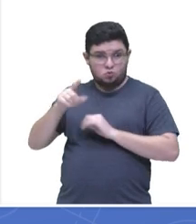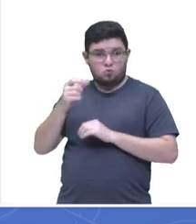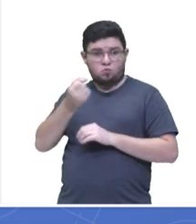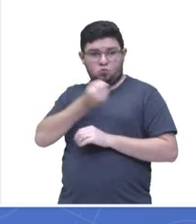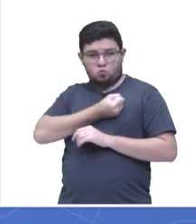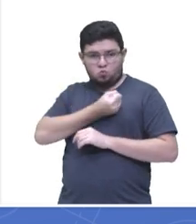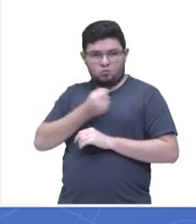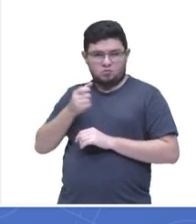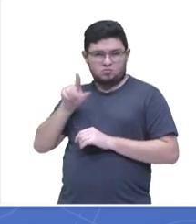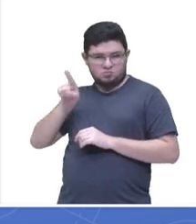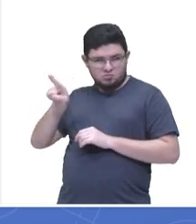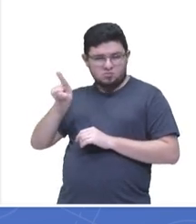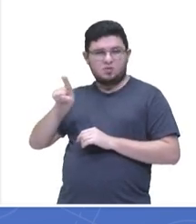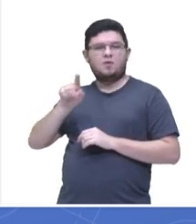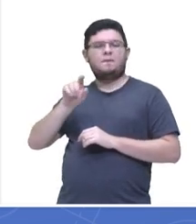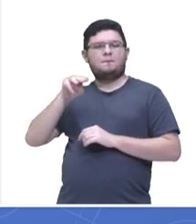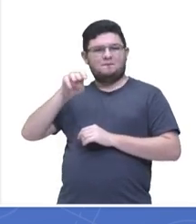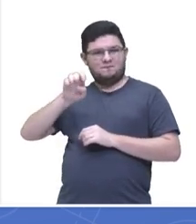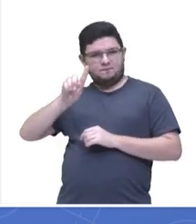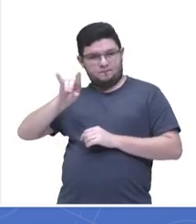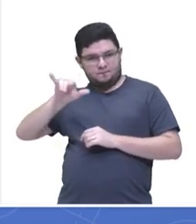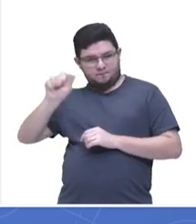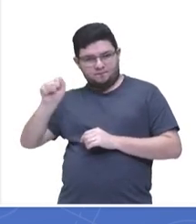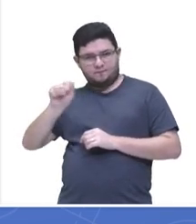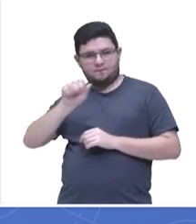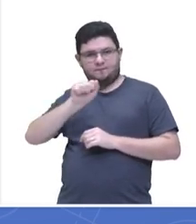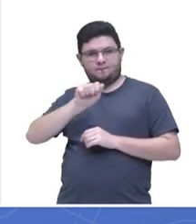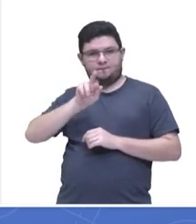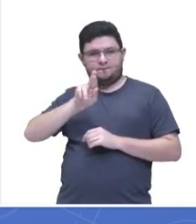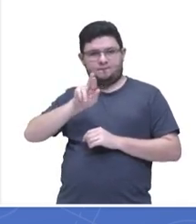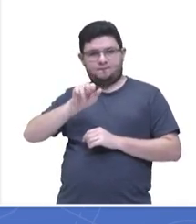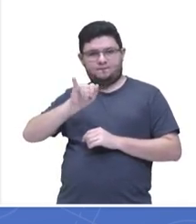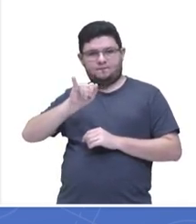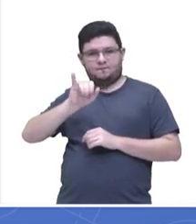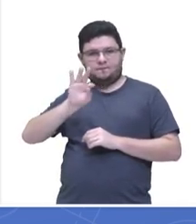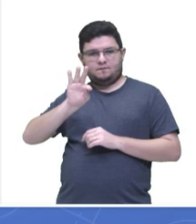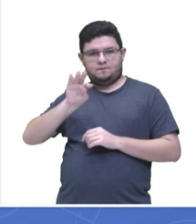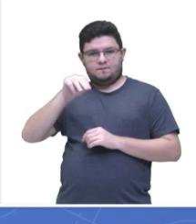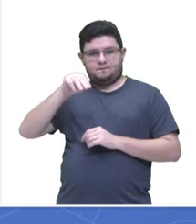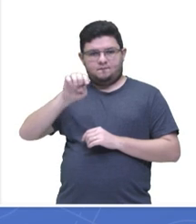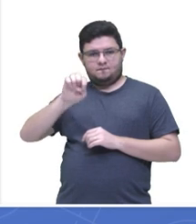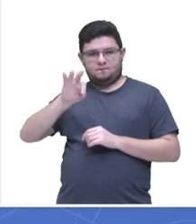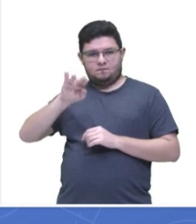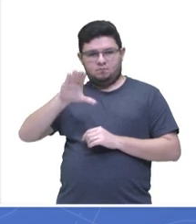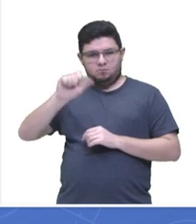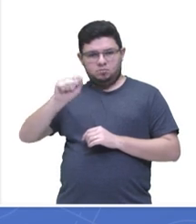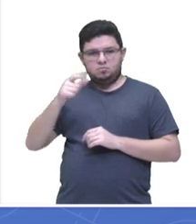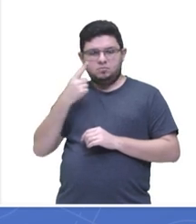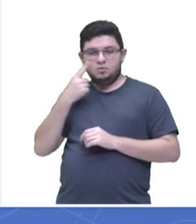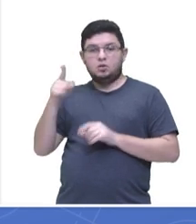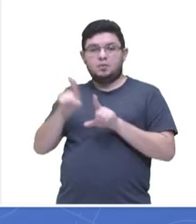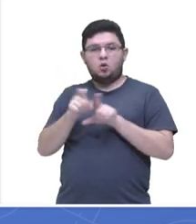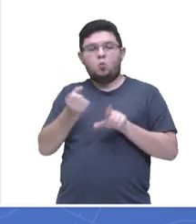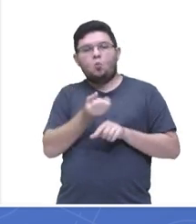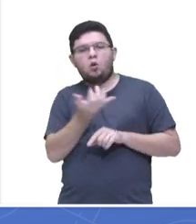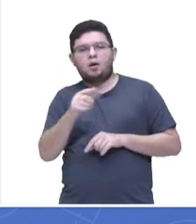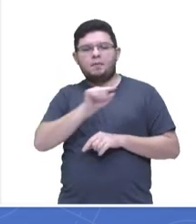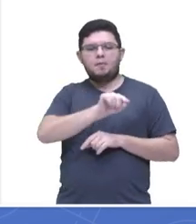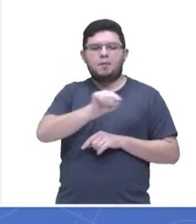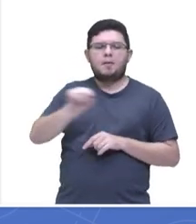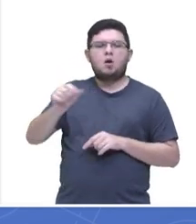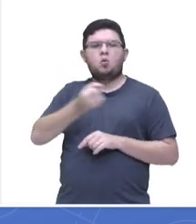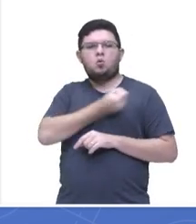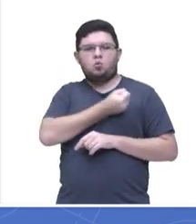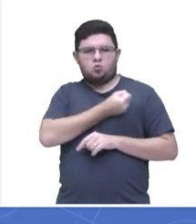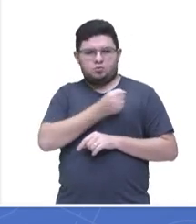caso é 40, e também a quantidade de números, você sempre vai multiplicar esses